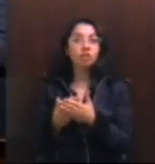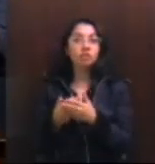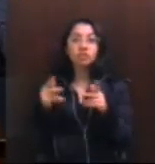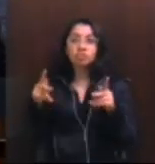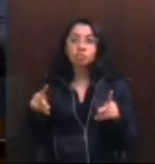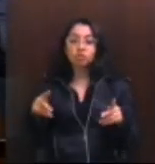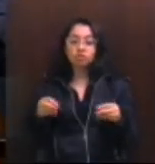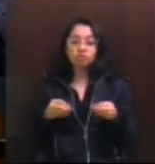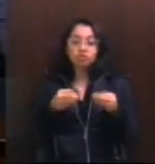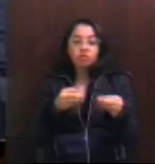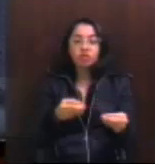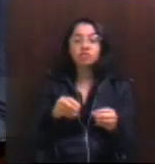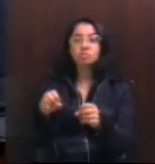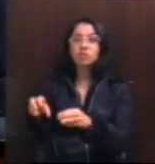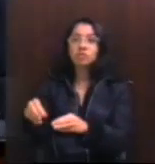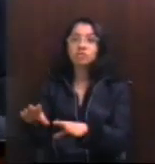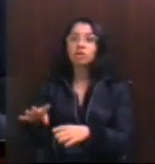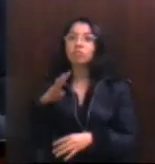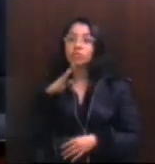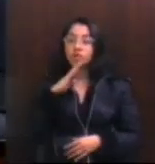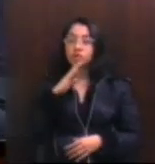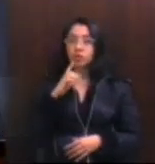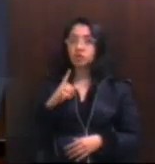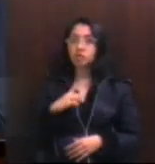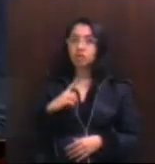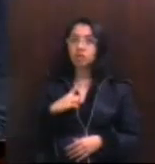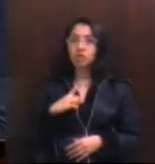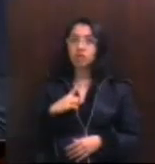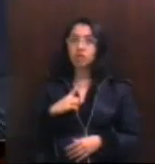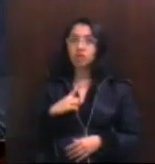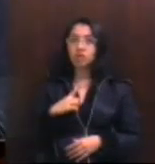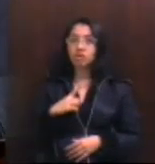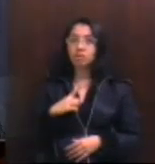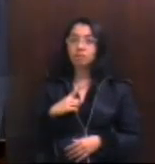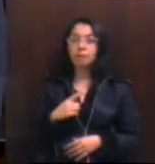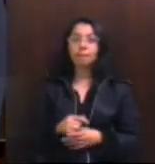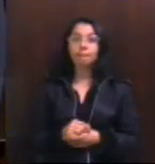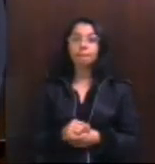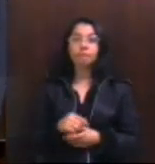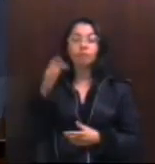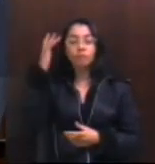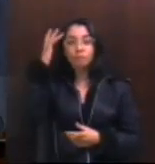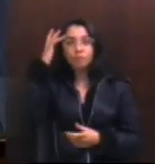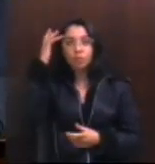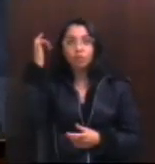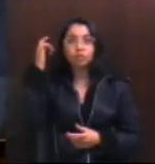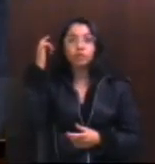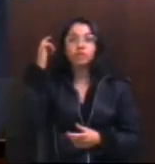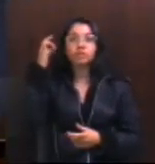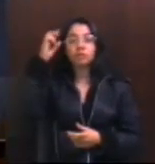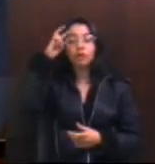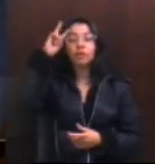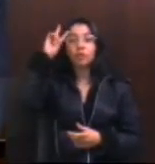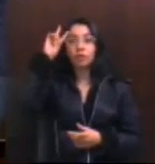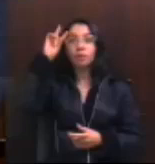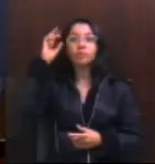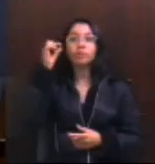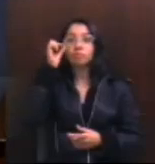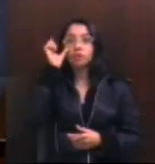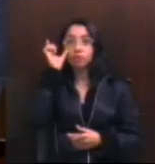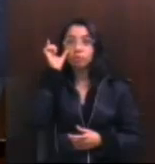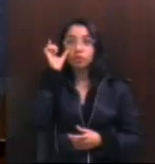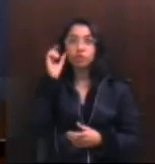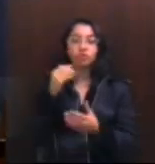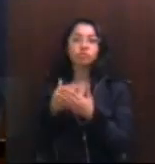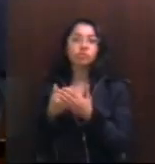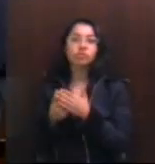oferecem para ensinar o conhecimento que elas têm. Então, no Infante Dom Henrique, ontem pela manhã, os estudantes, que alguns chamam de